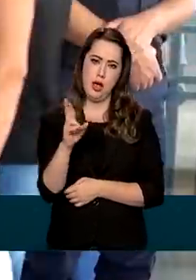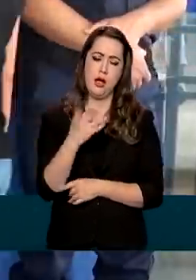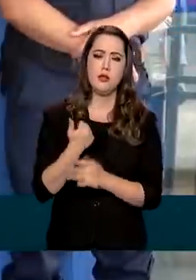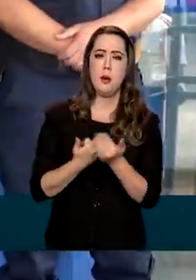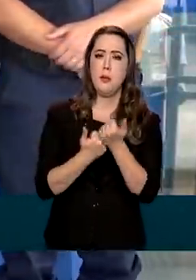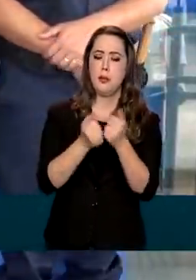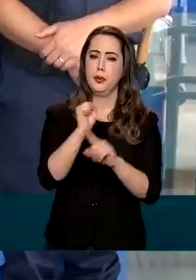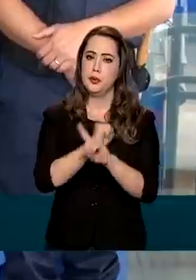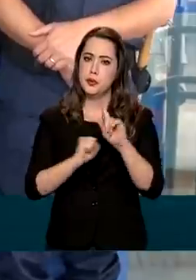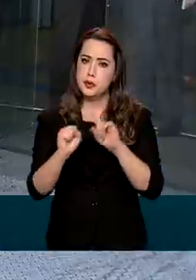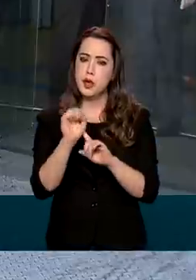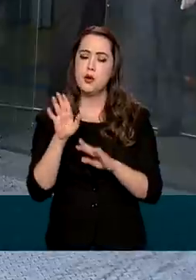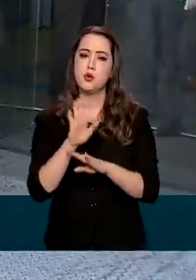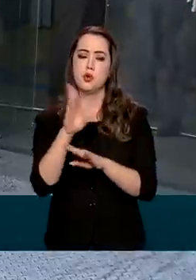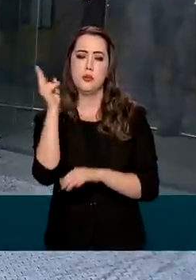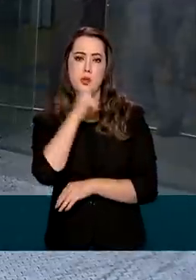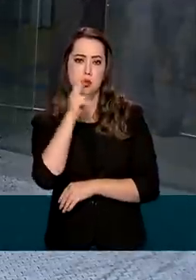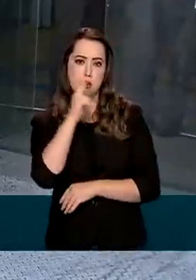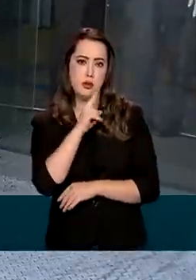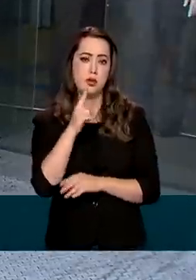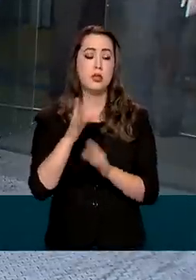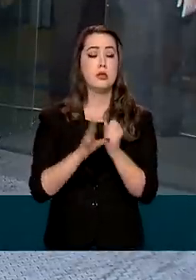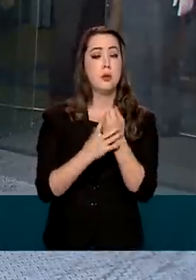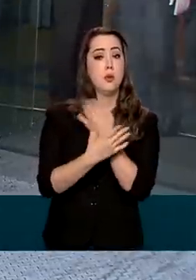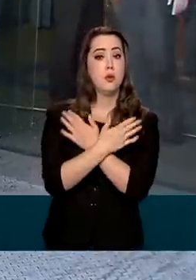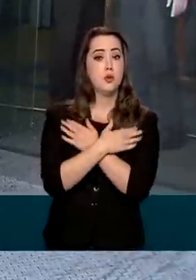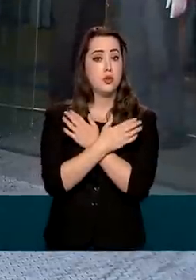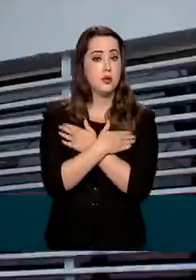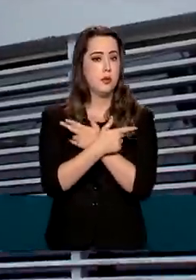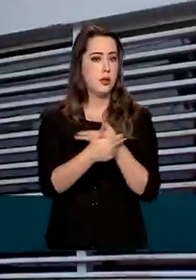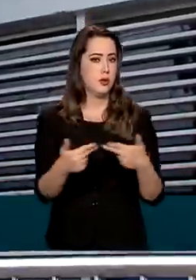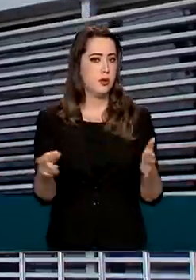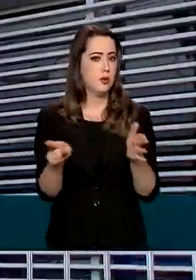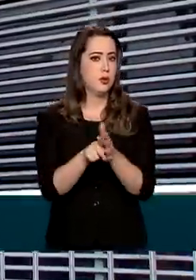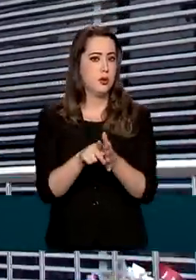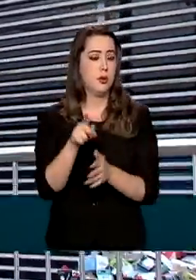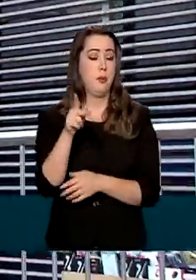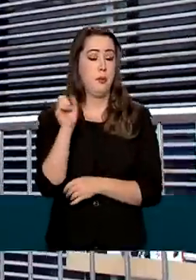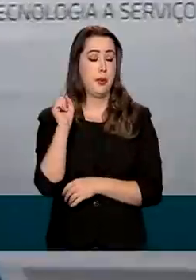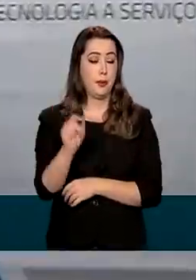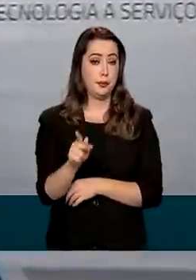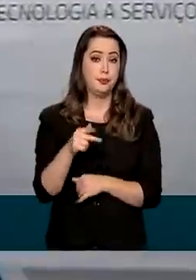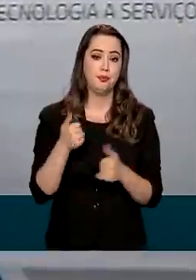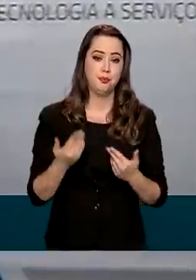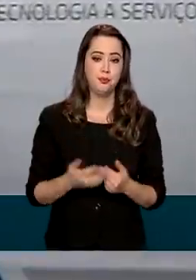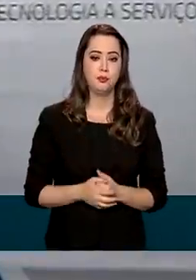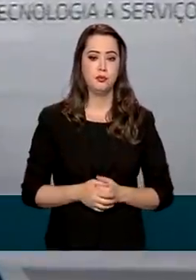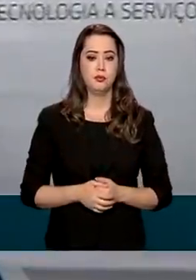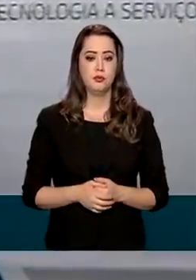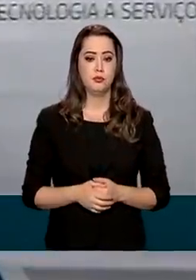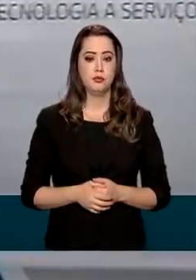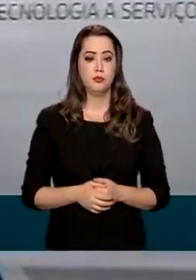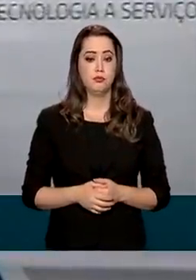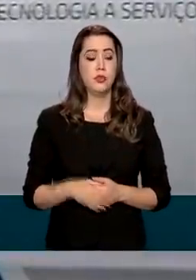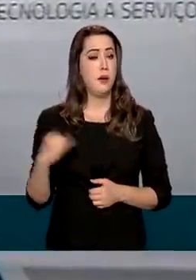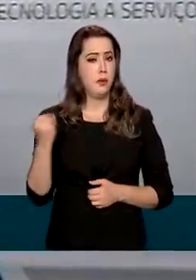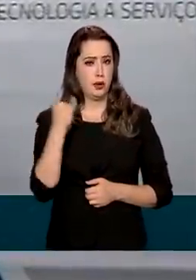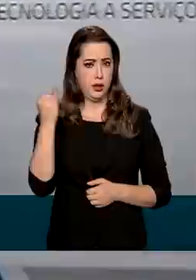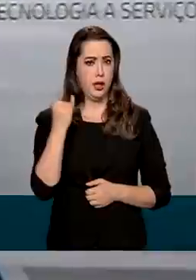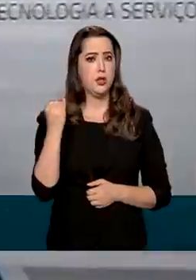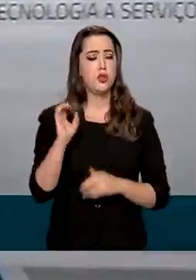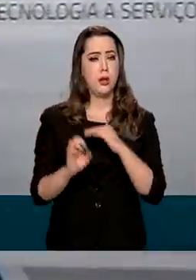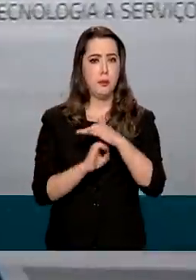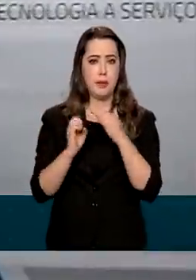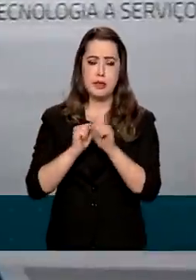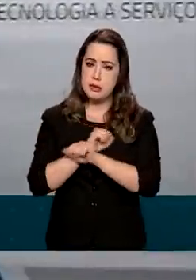como o auxílio emergencial, o seguro-desemprego e os benefícios previdenciários. É obrigação da empresa ser transparente com o